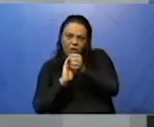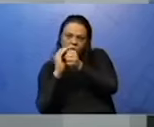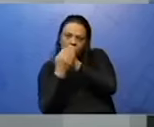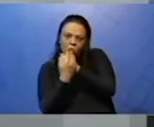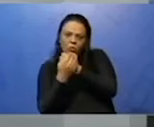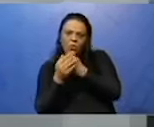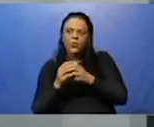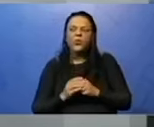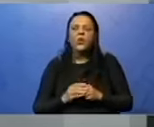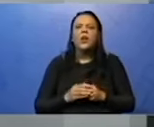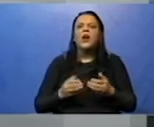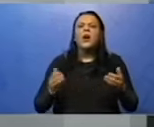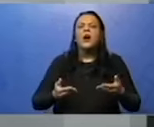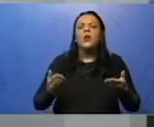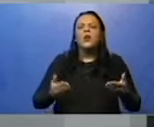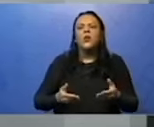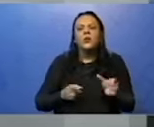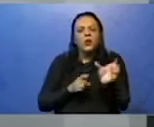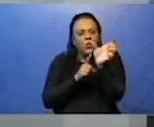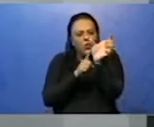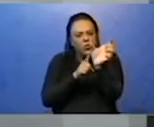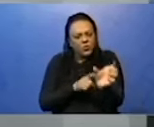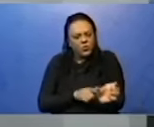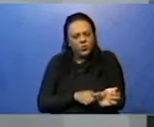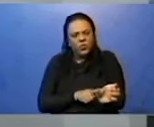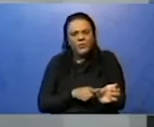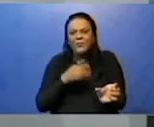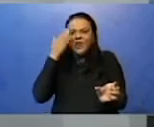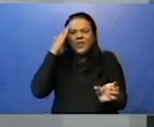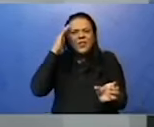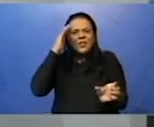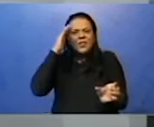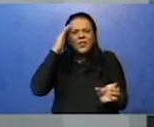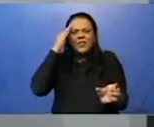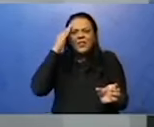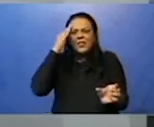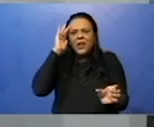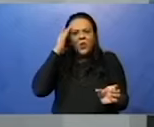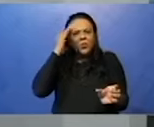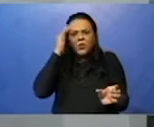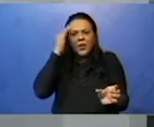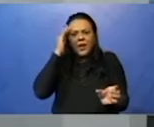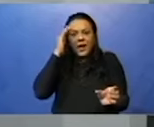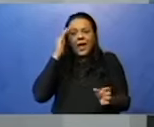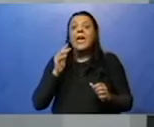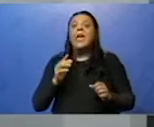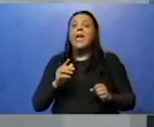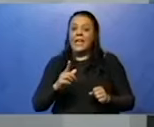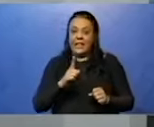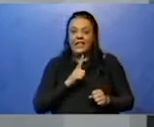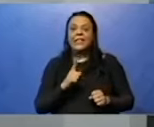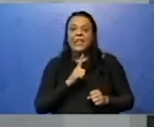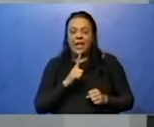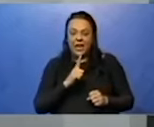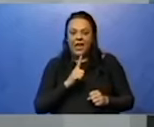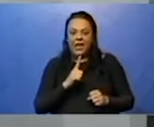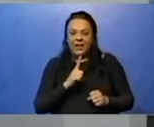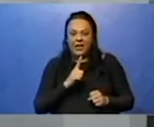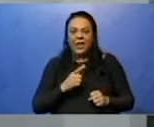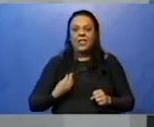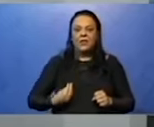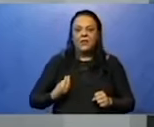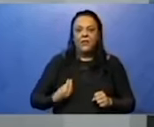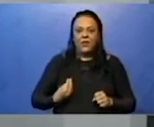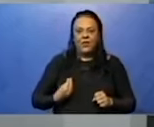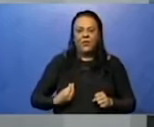E o indeterminado, como nós já falamos, é aquele que ele existe. Porque ele não é inexistente. Mas eu só não